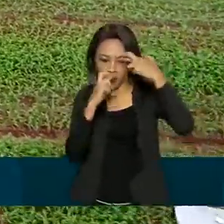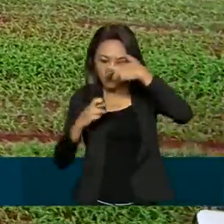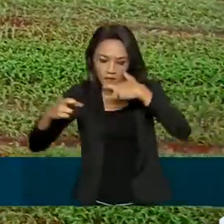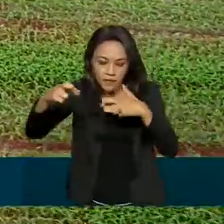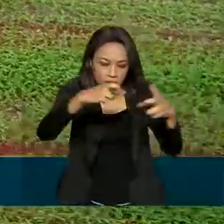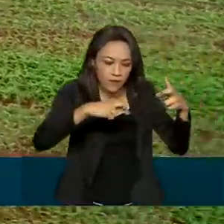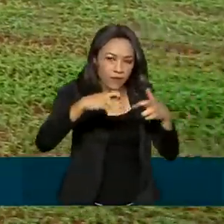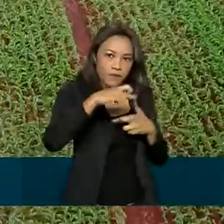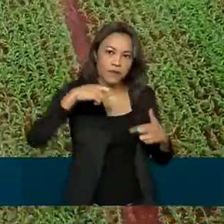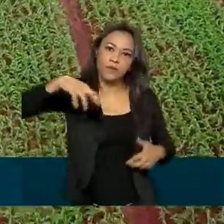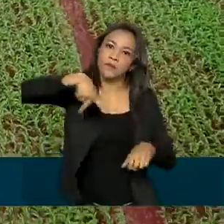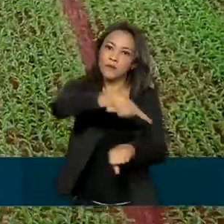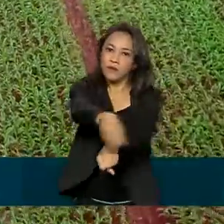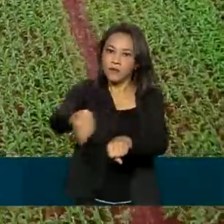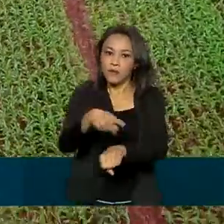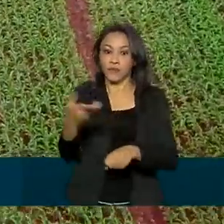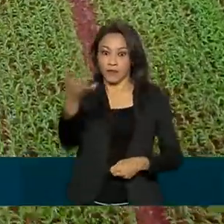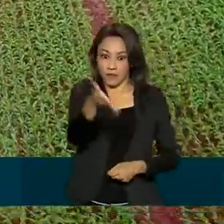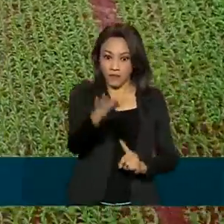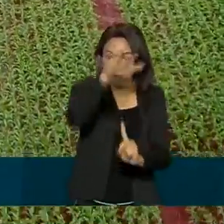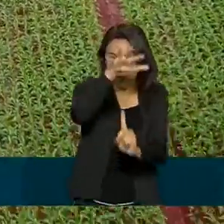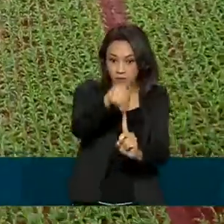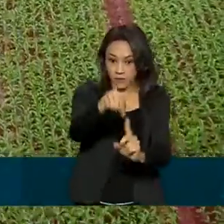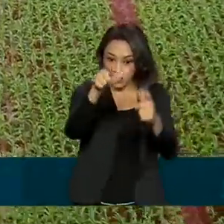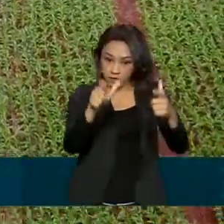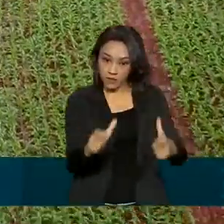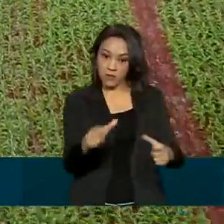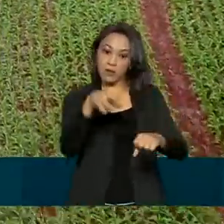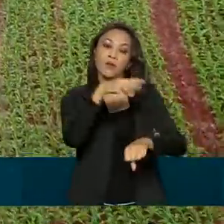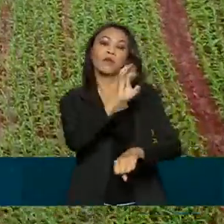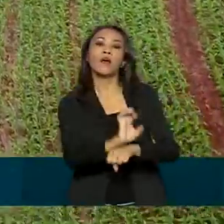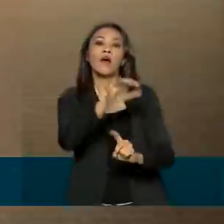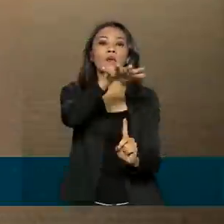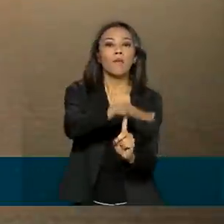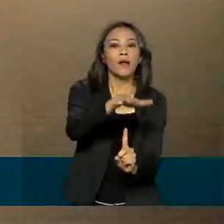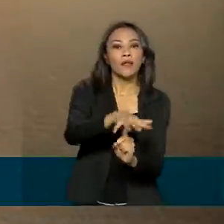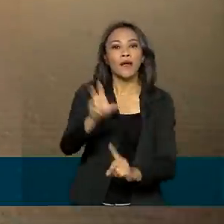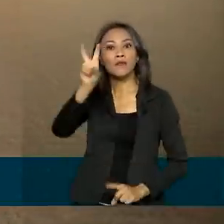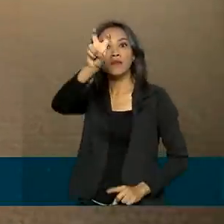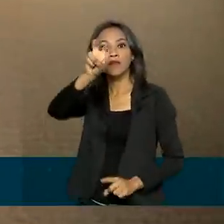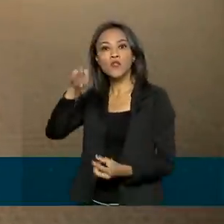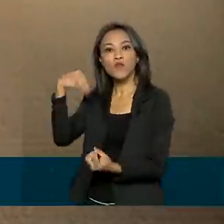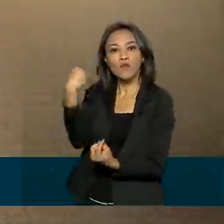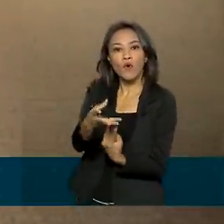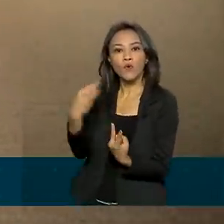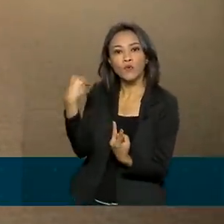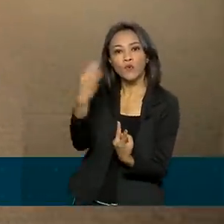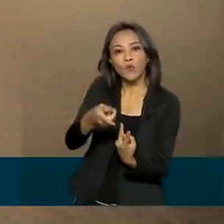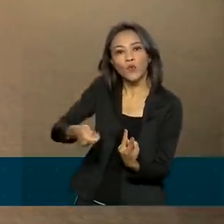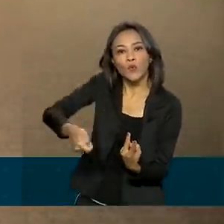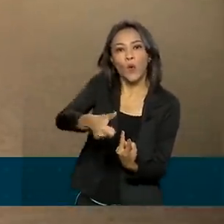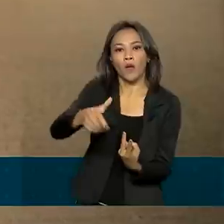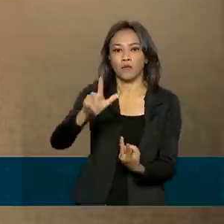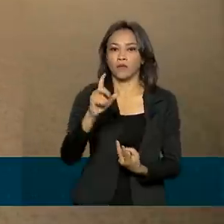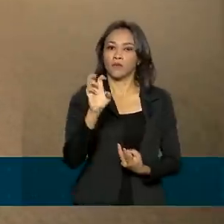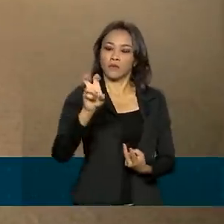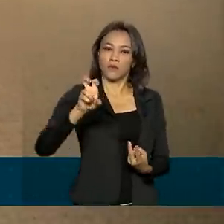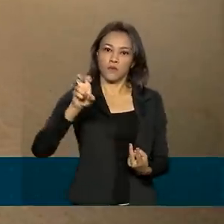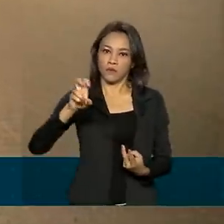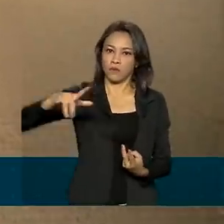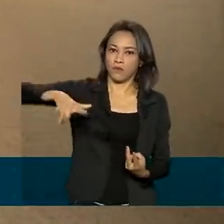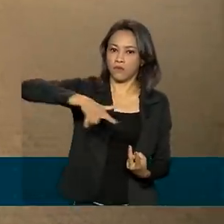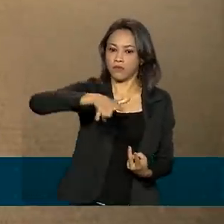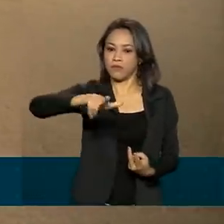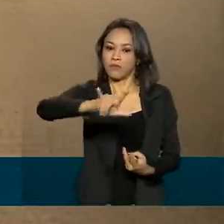atividade no país. No Paraná, seis equipamentos doados pela Receita Federal têm auxiliados fiscais do Ministério da